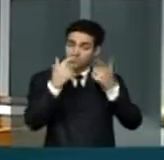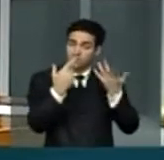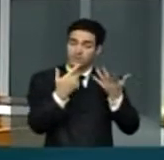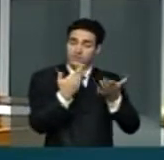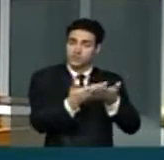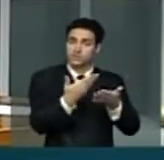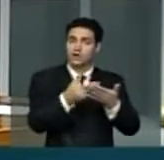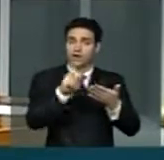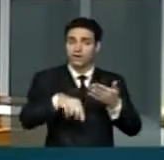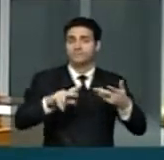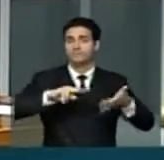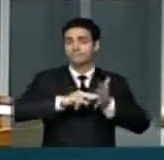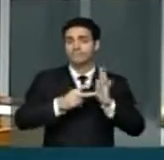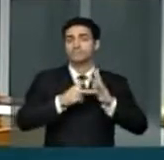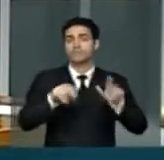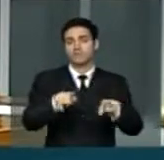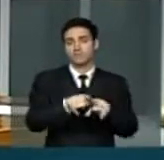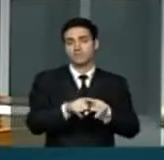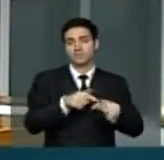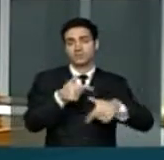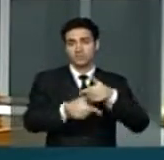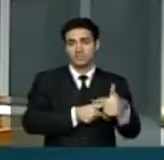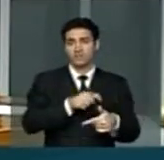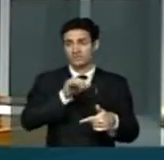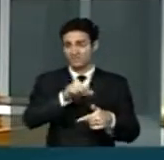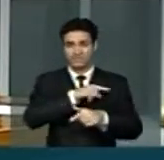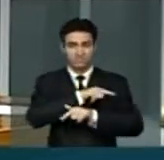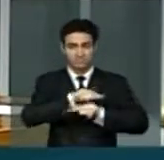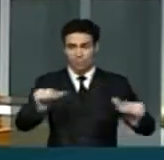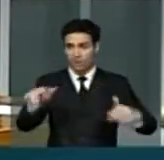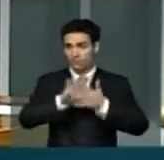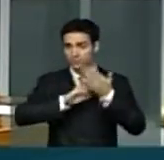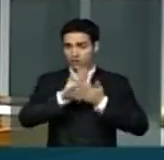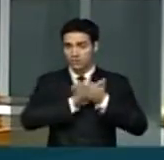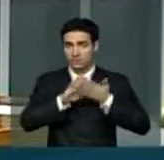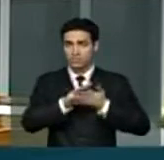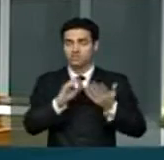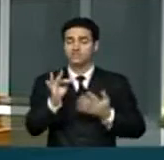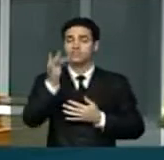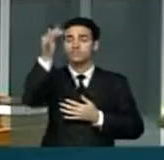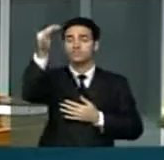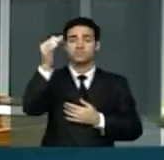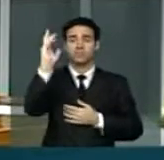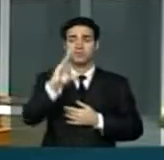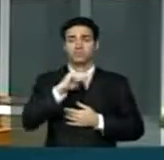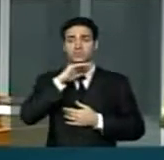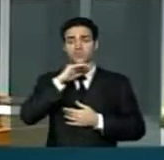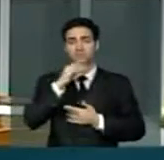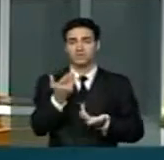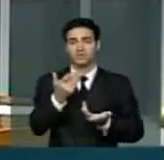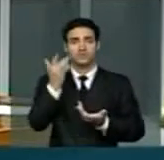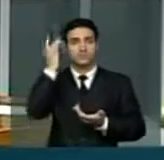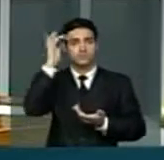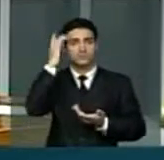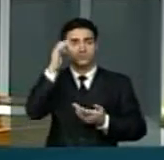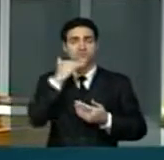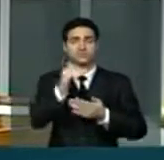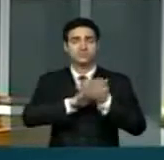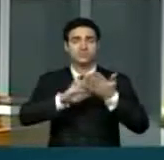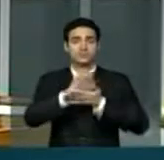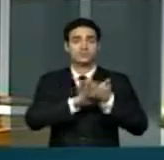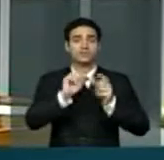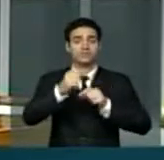nação que o Brasil merece e de nada adiantará sermos a sexta ou a quinta economia do mundo, porque sem